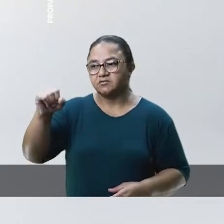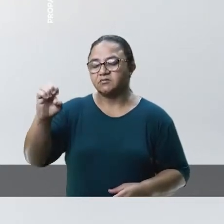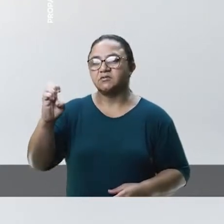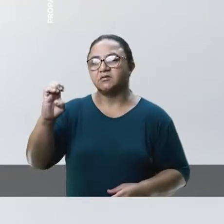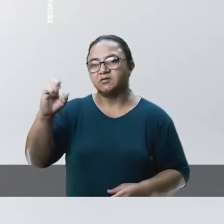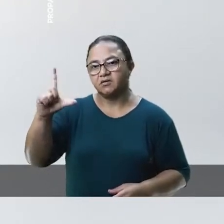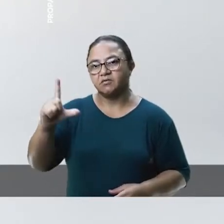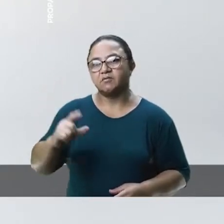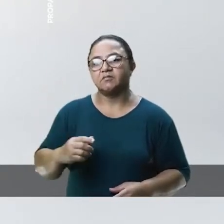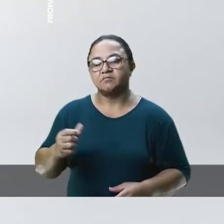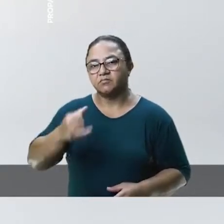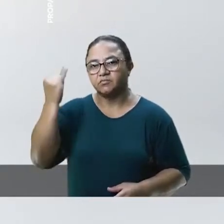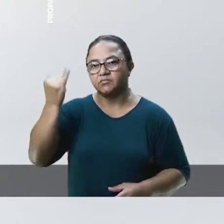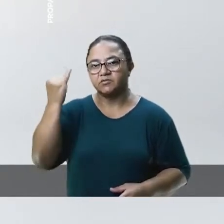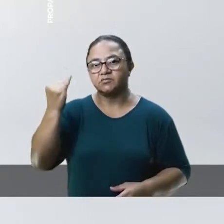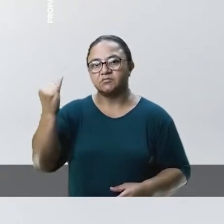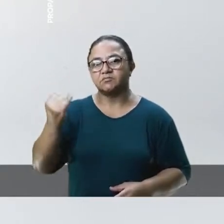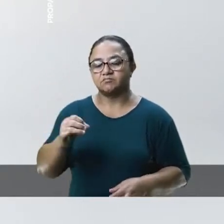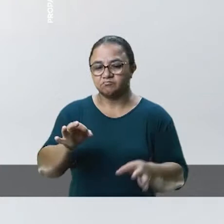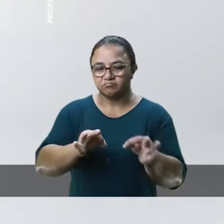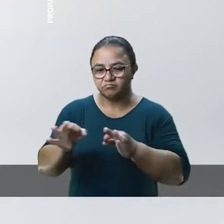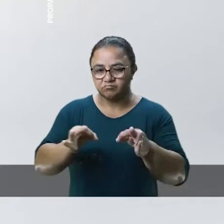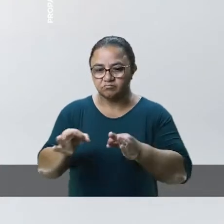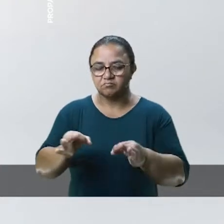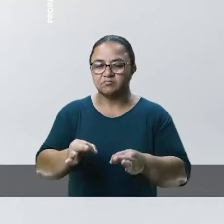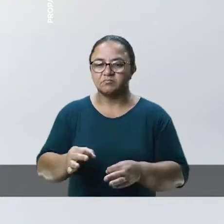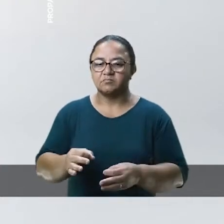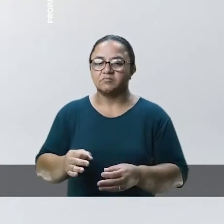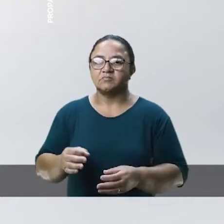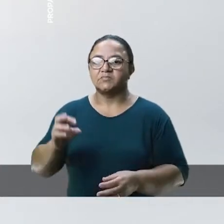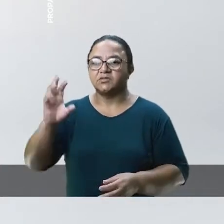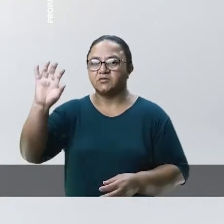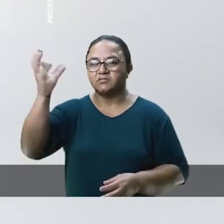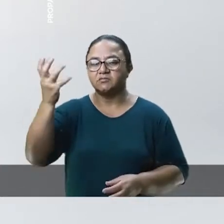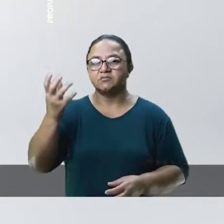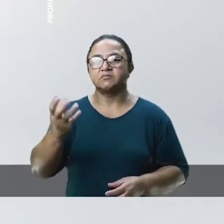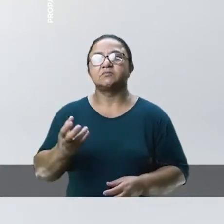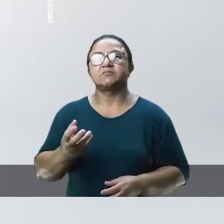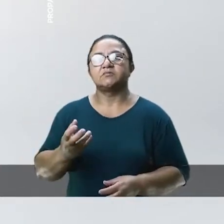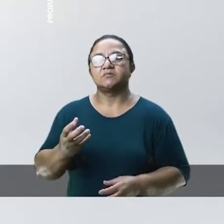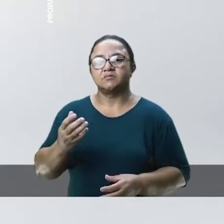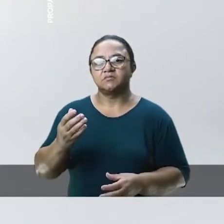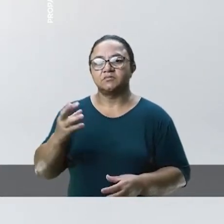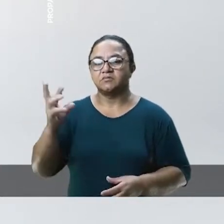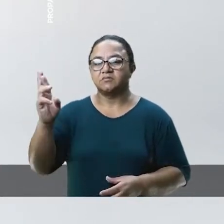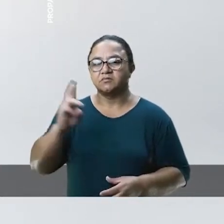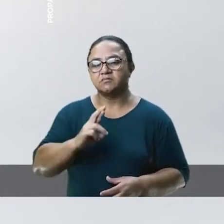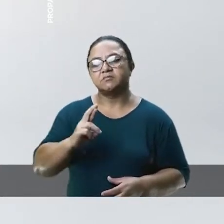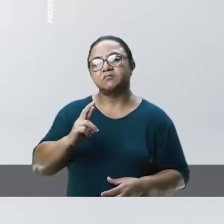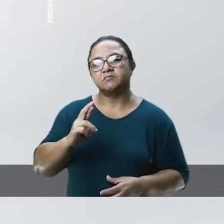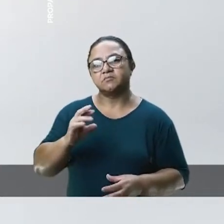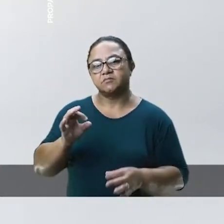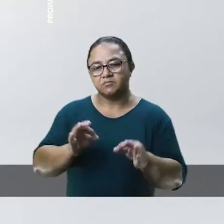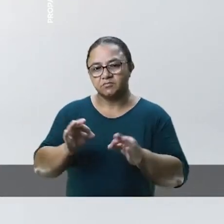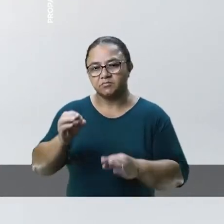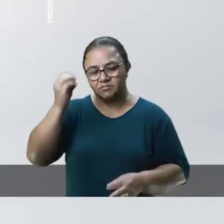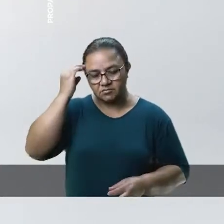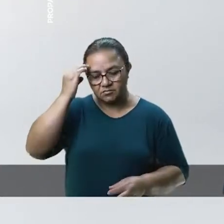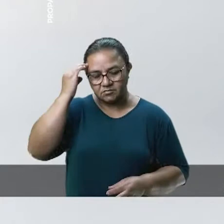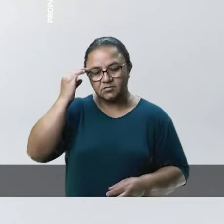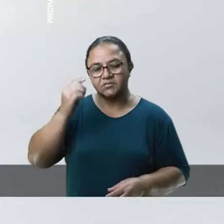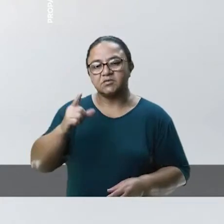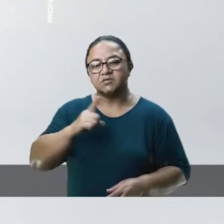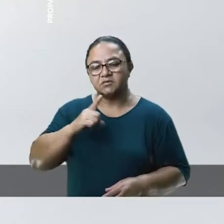também uma importância muito grande na gestão. Ele participará das decisões que dizem respeito ao nosso município.